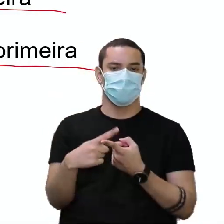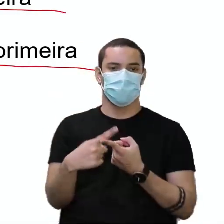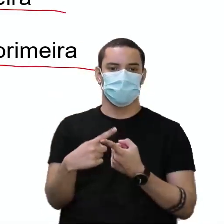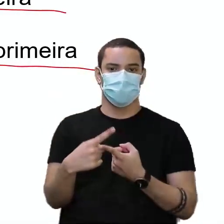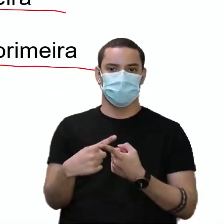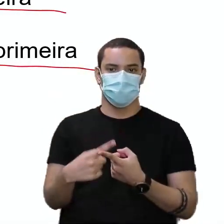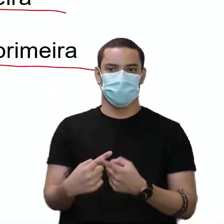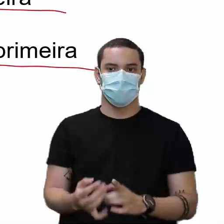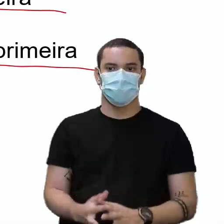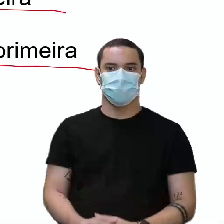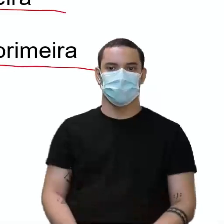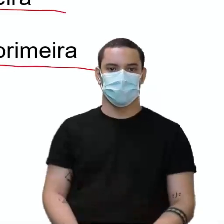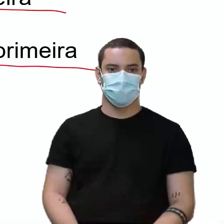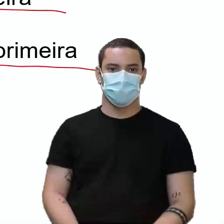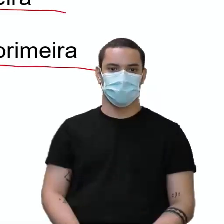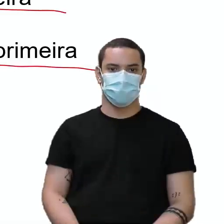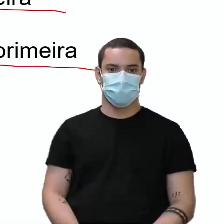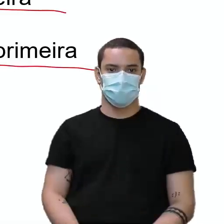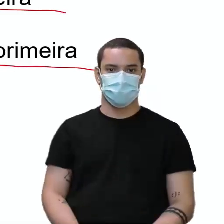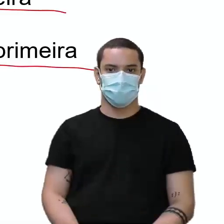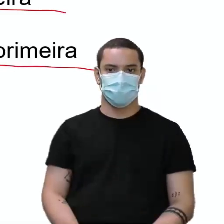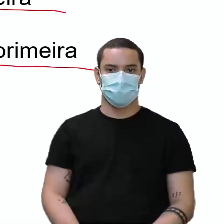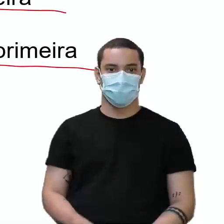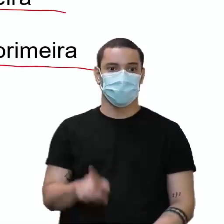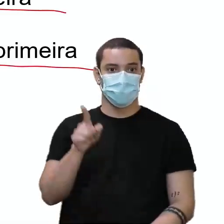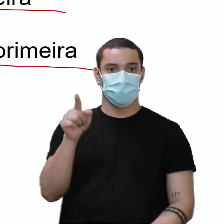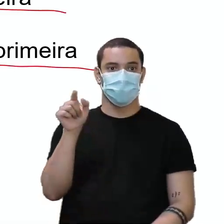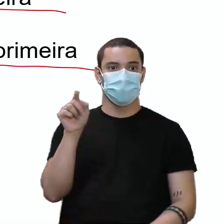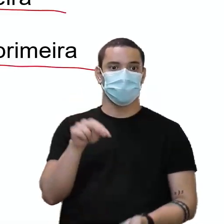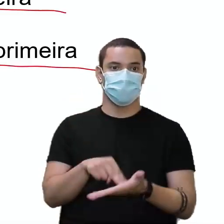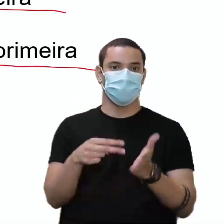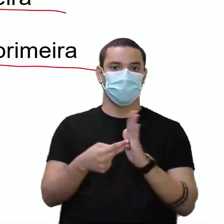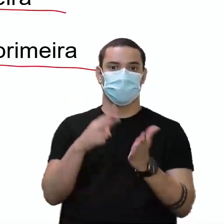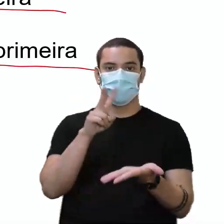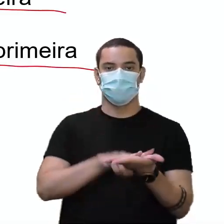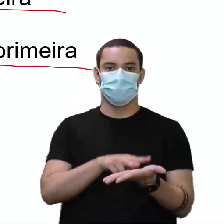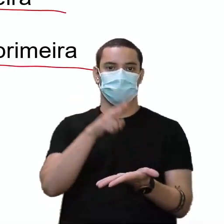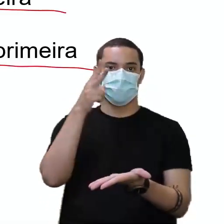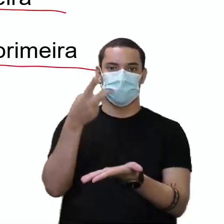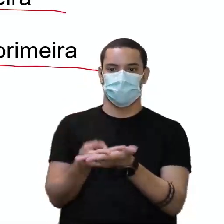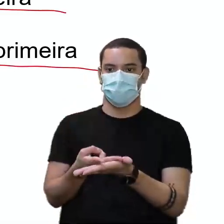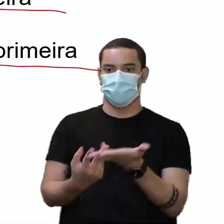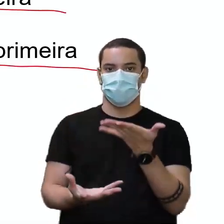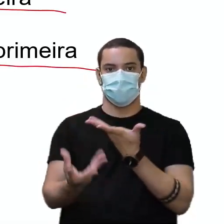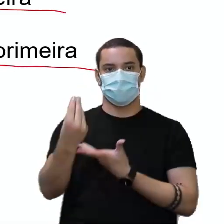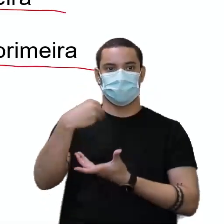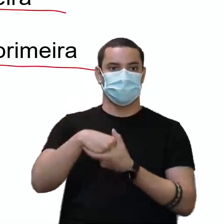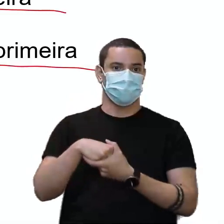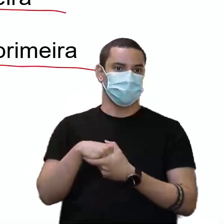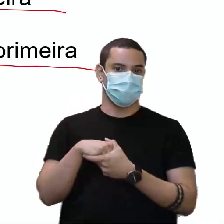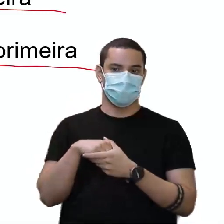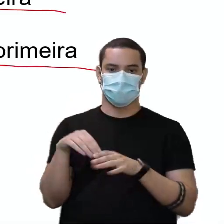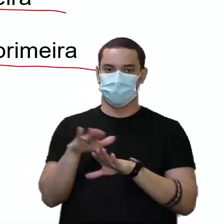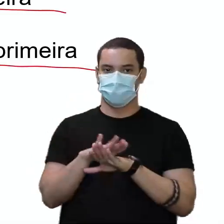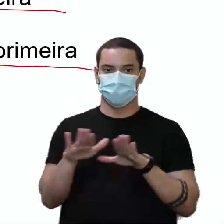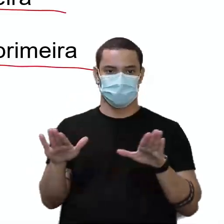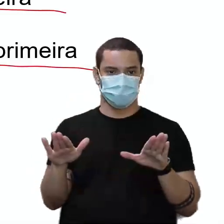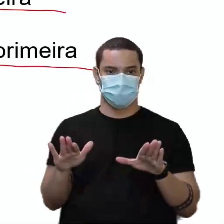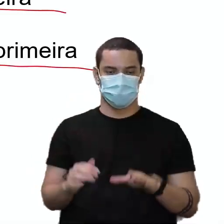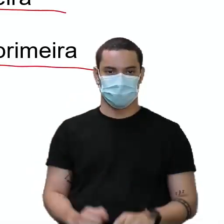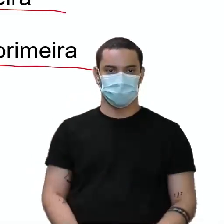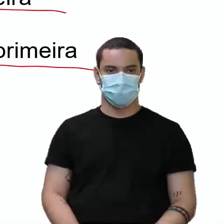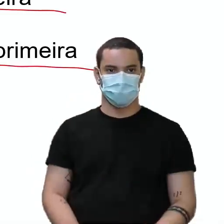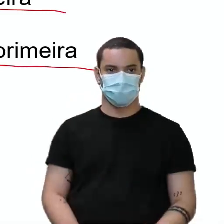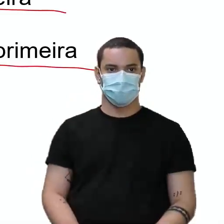Por quê, teacher? Porque aqui você só vai fazer a tradução dessa parte lá da tirinha. Então eu tenho aqui,